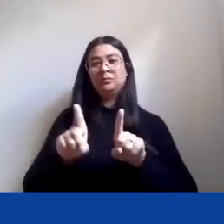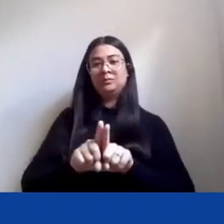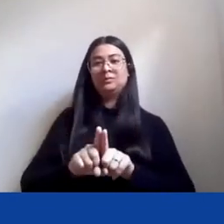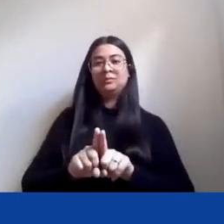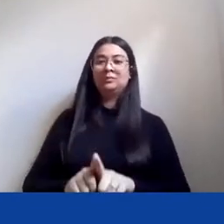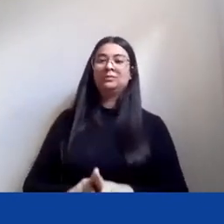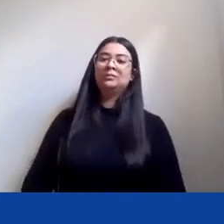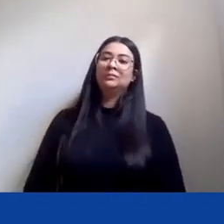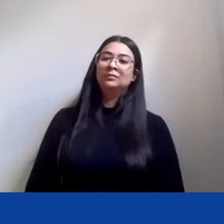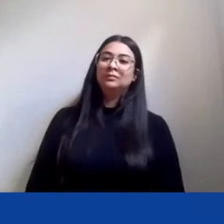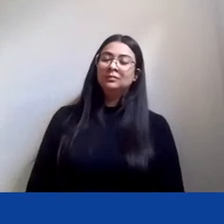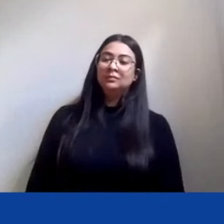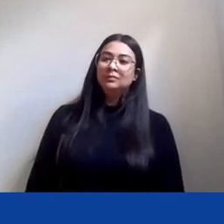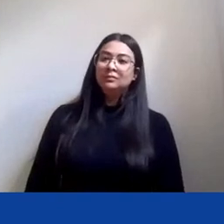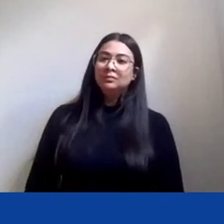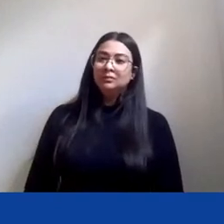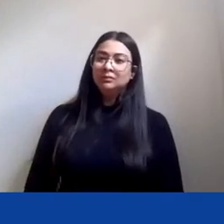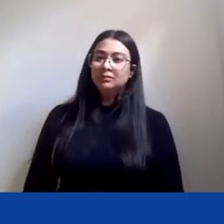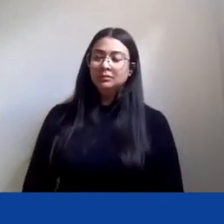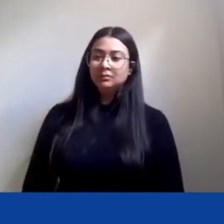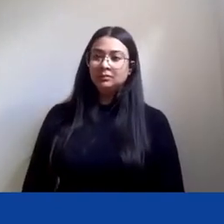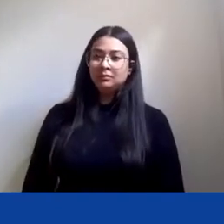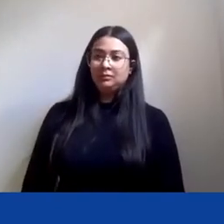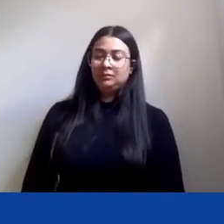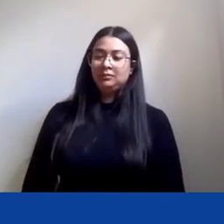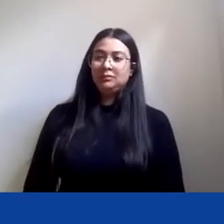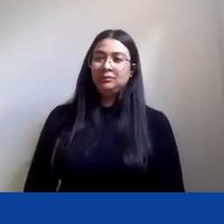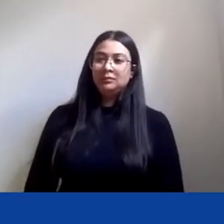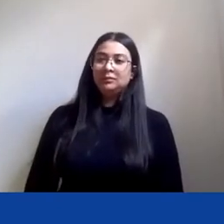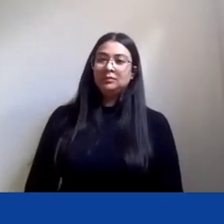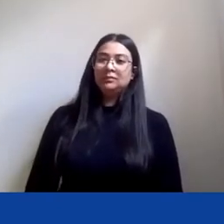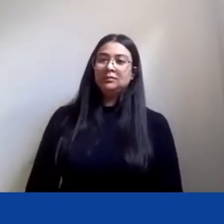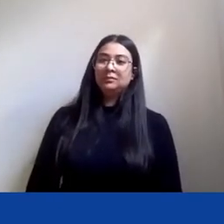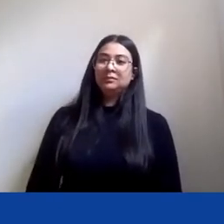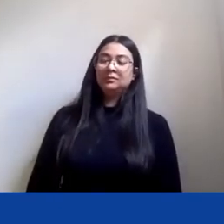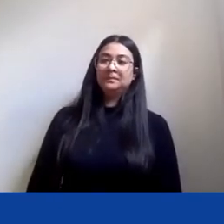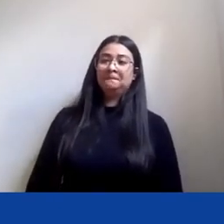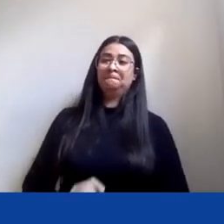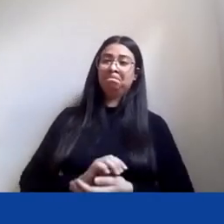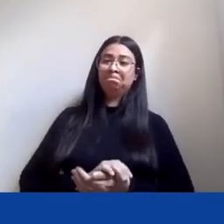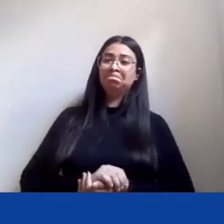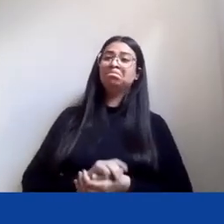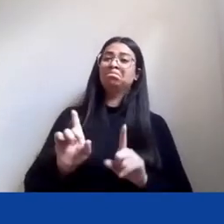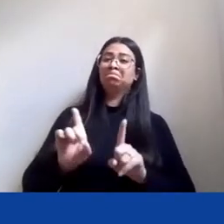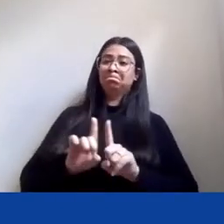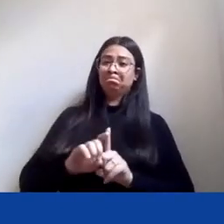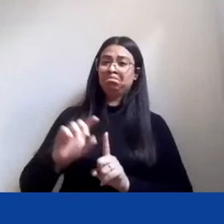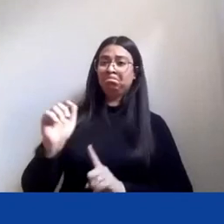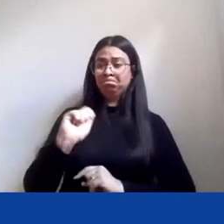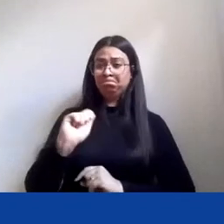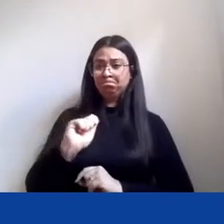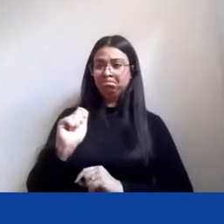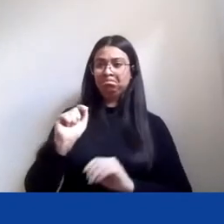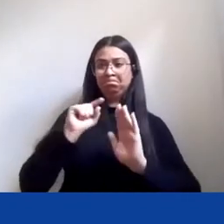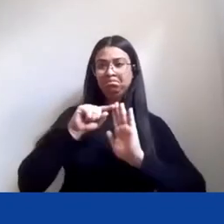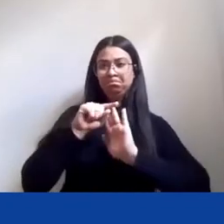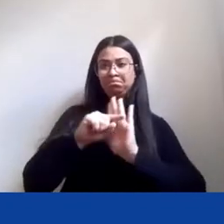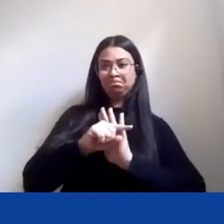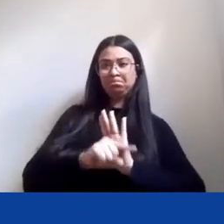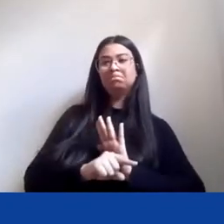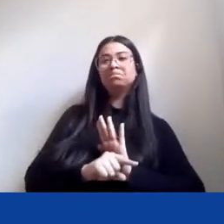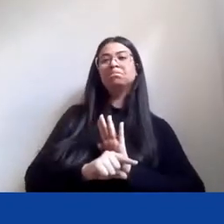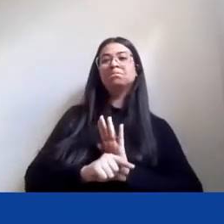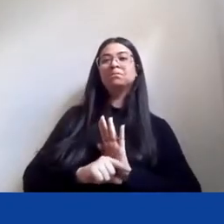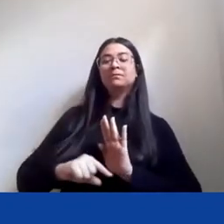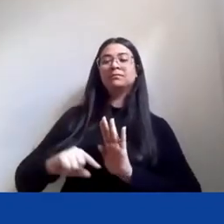eu botei aqui, Associação, Associação Brasileira de Pesquisadores Negros e Negras, e é editora da